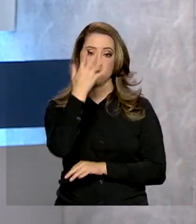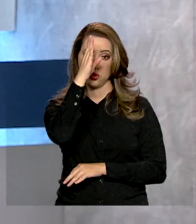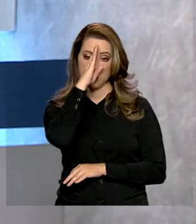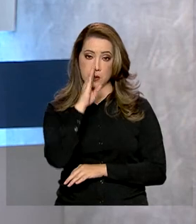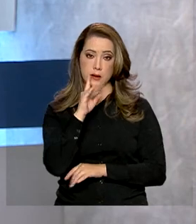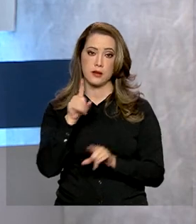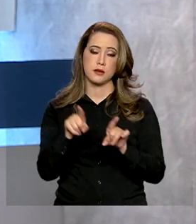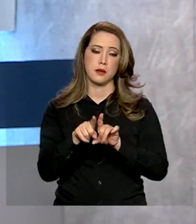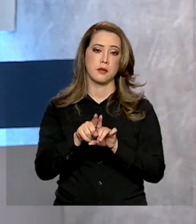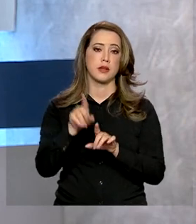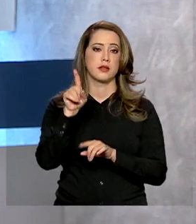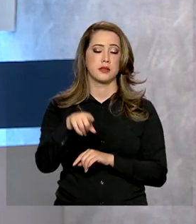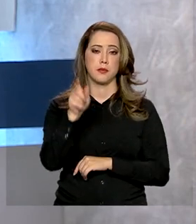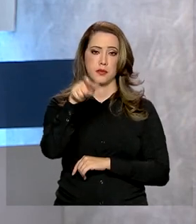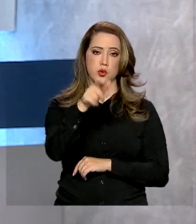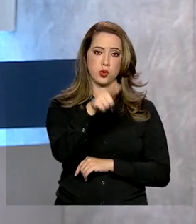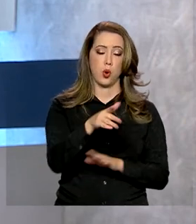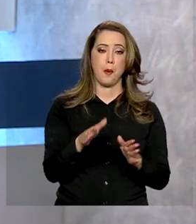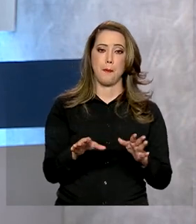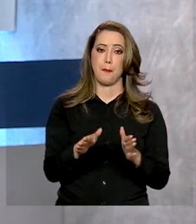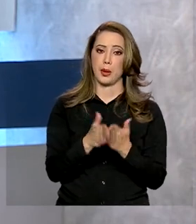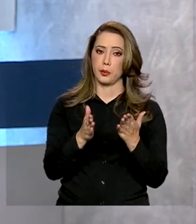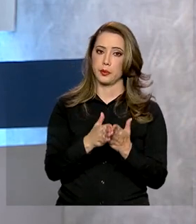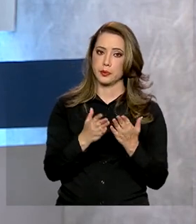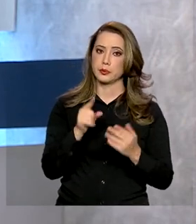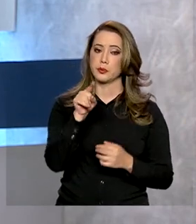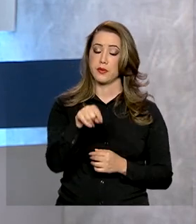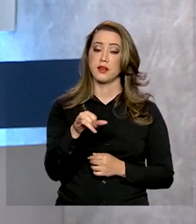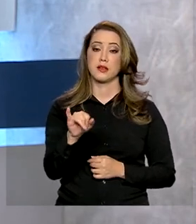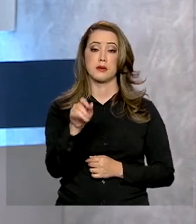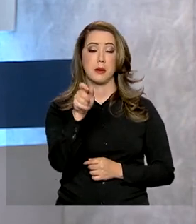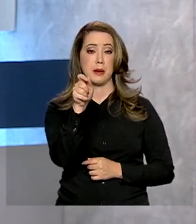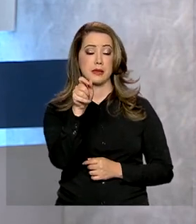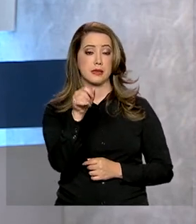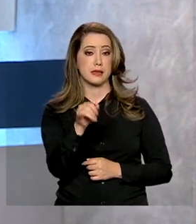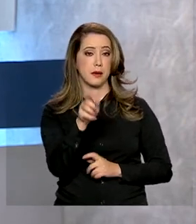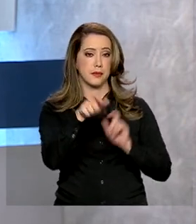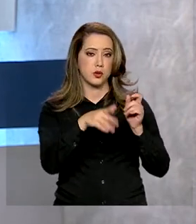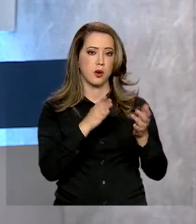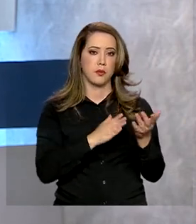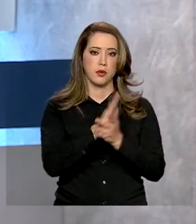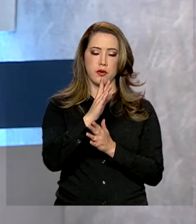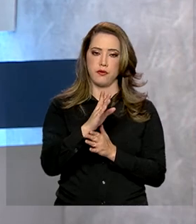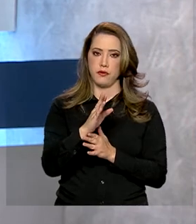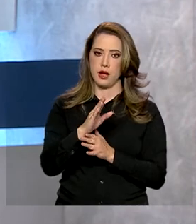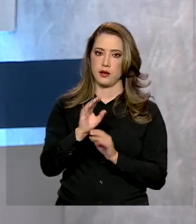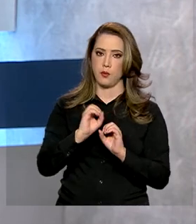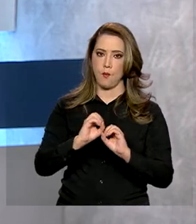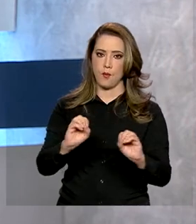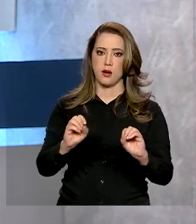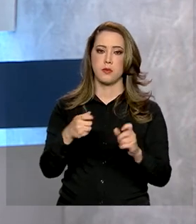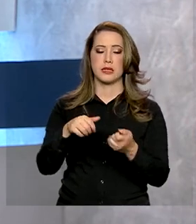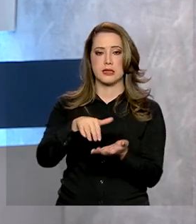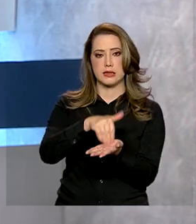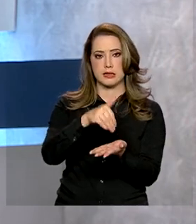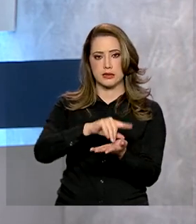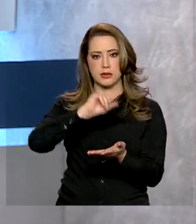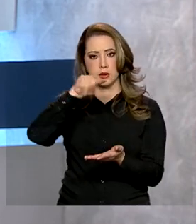para quem é membro de família de baixa renda. Lembrando que mesmo quem tiver a isenção aprovada deverá se inscrever para participar do exame.